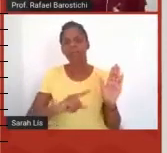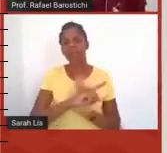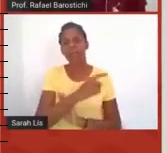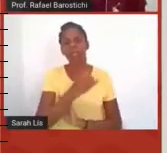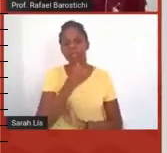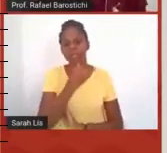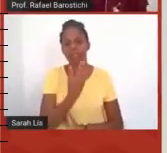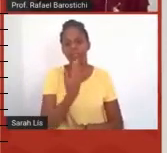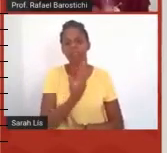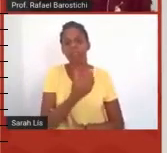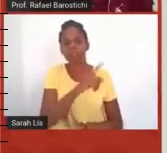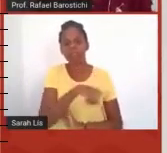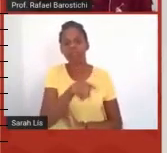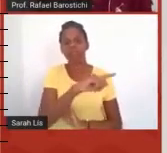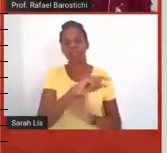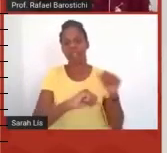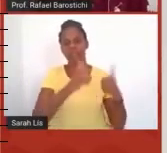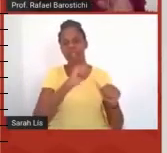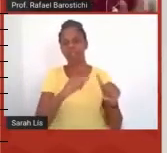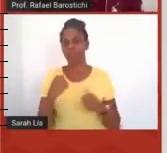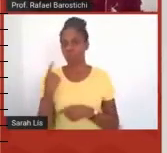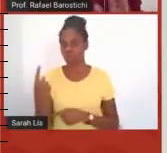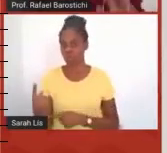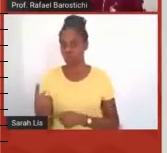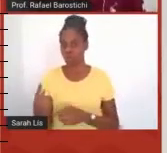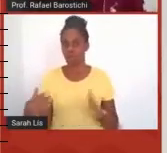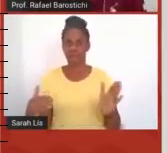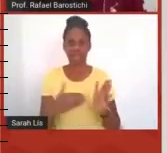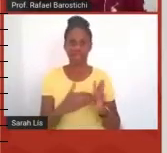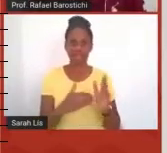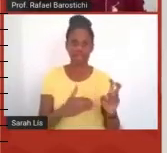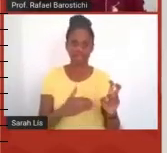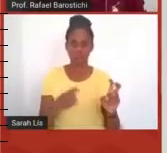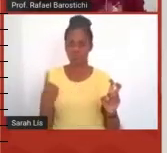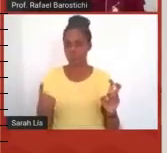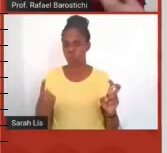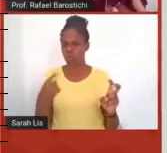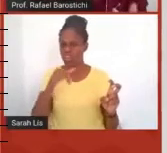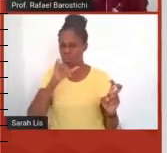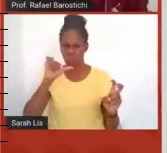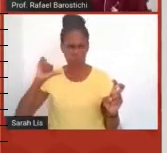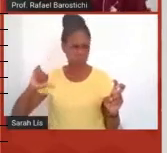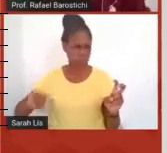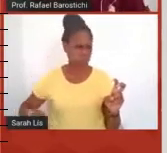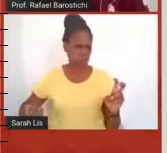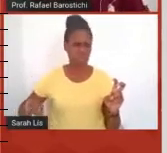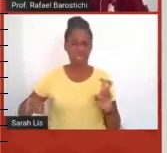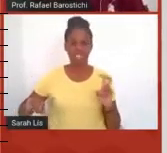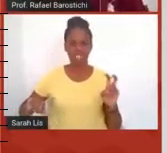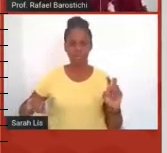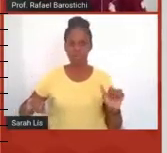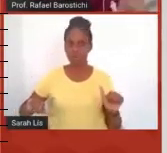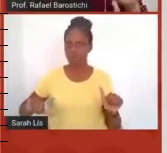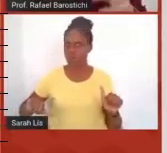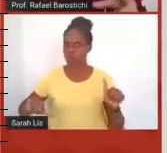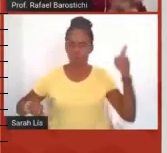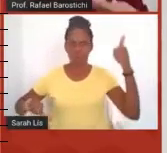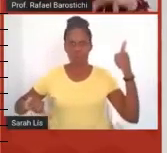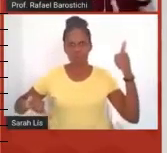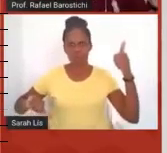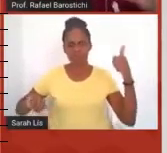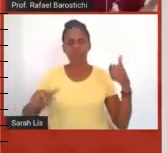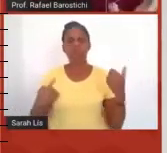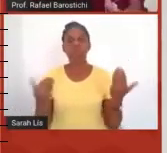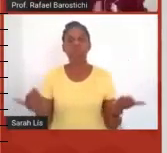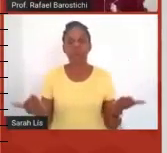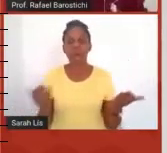para eles avaliarem de 1 a 5, 1 muito ruim, 5 muito bom, como tinha sido a experiência com o cálculo 1, aqui não é só a minha